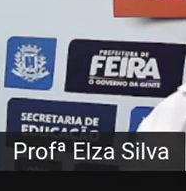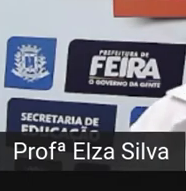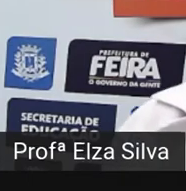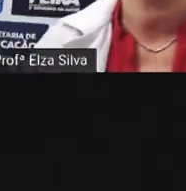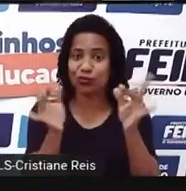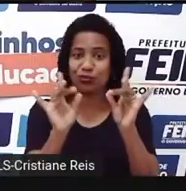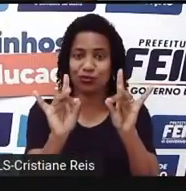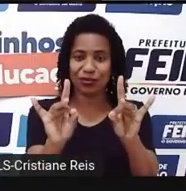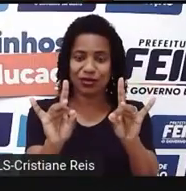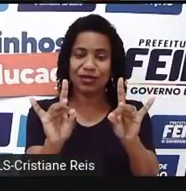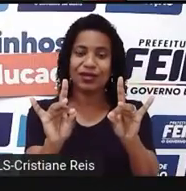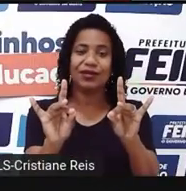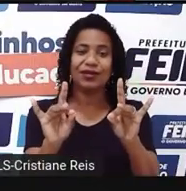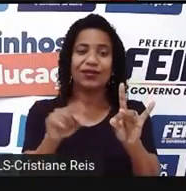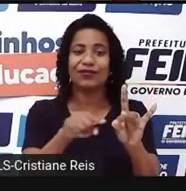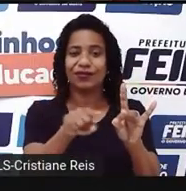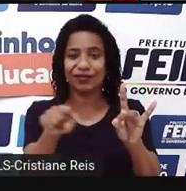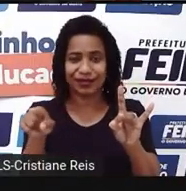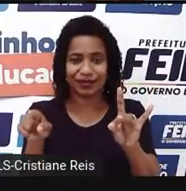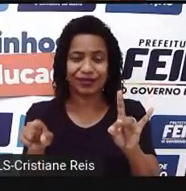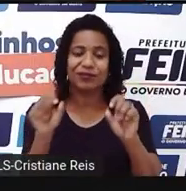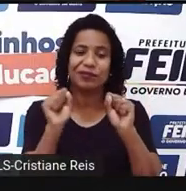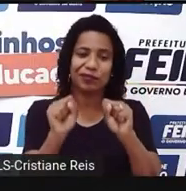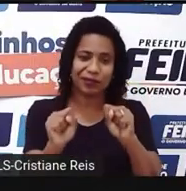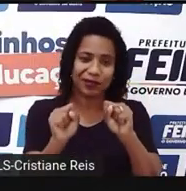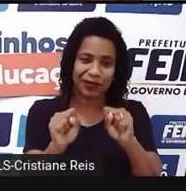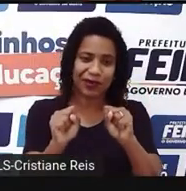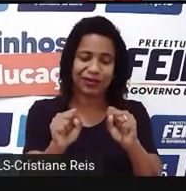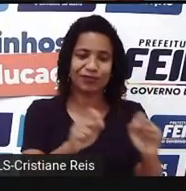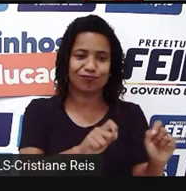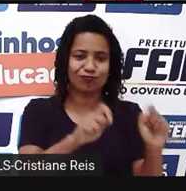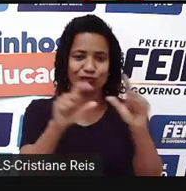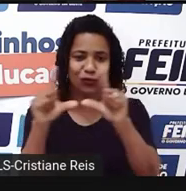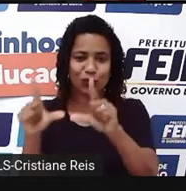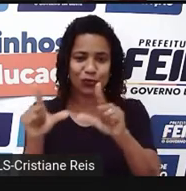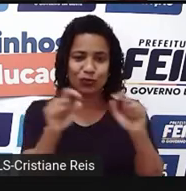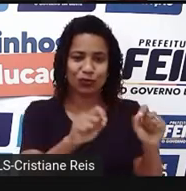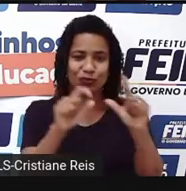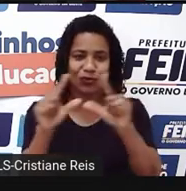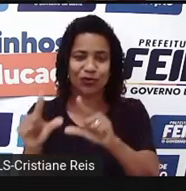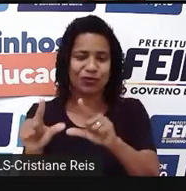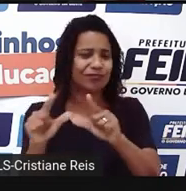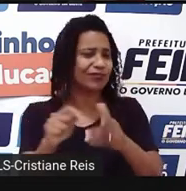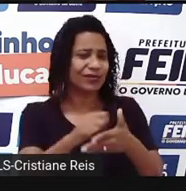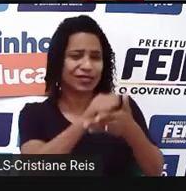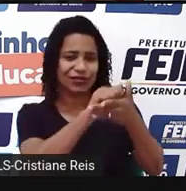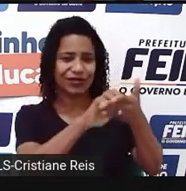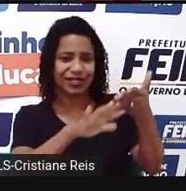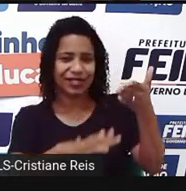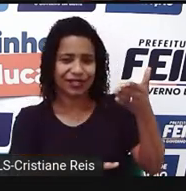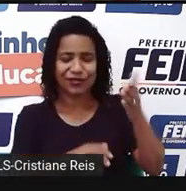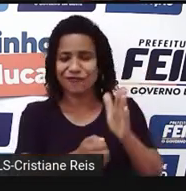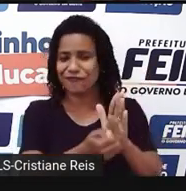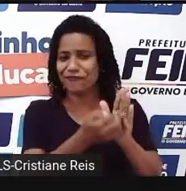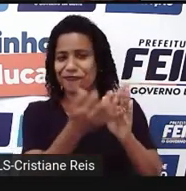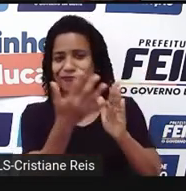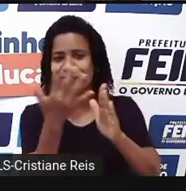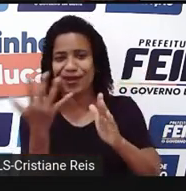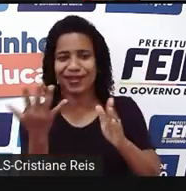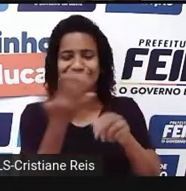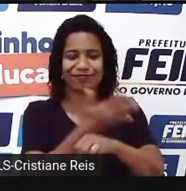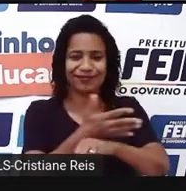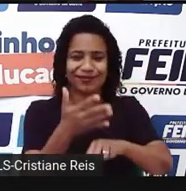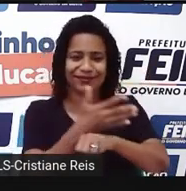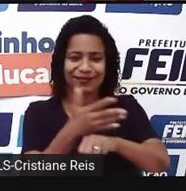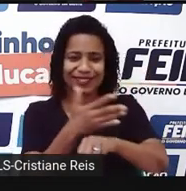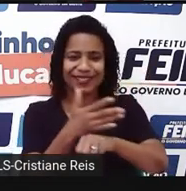e no YouTube para que vocês possam acessá-lo e realizar esta atividade quantas vezes acharem necessário para